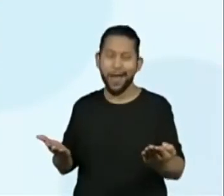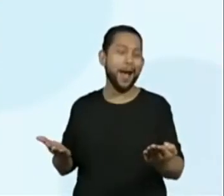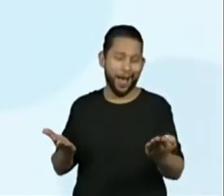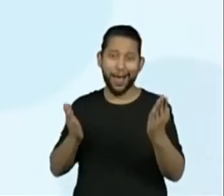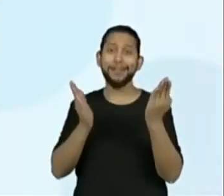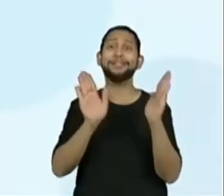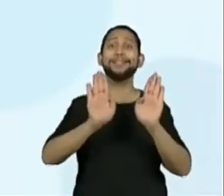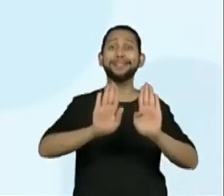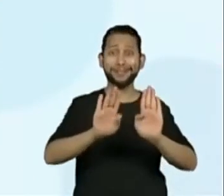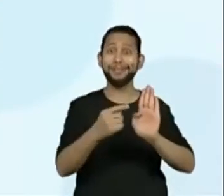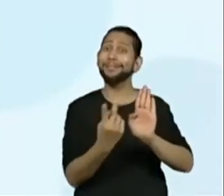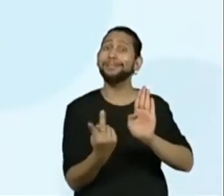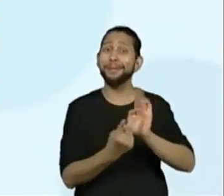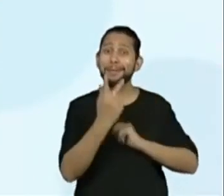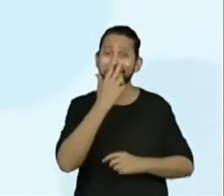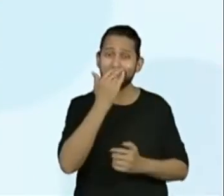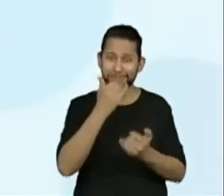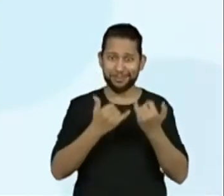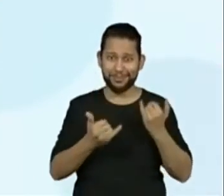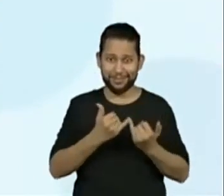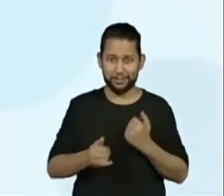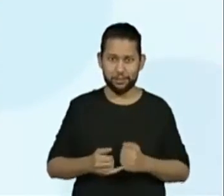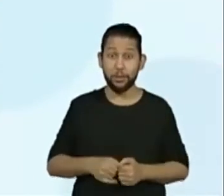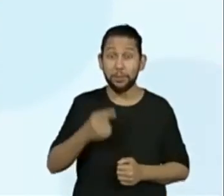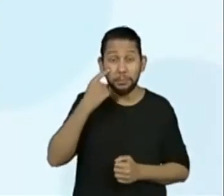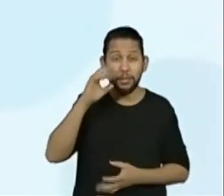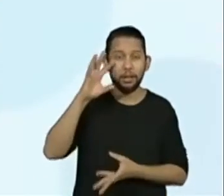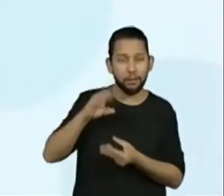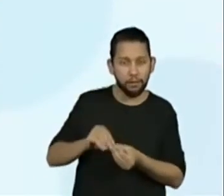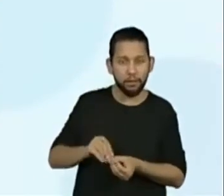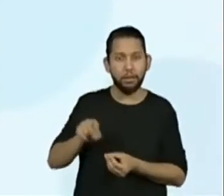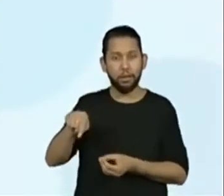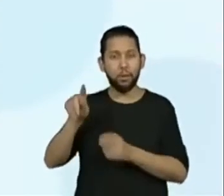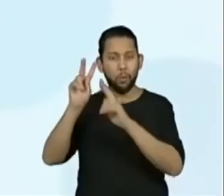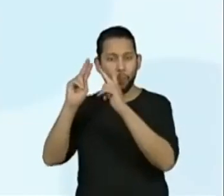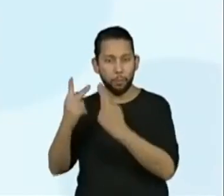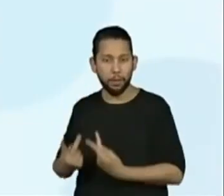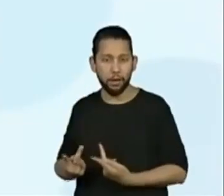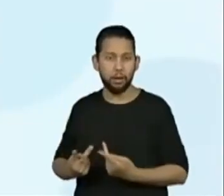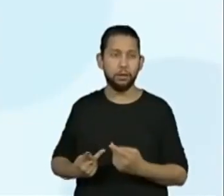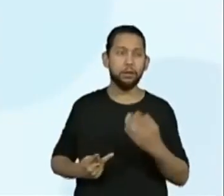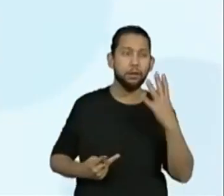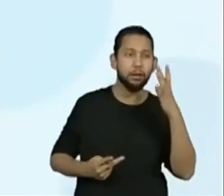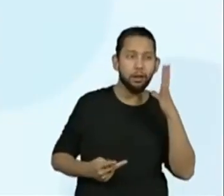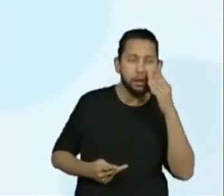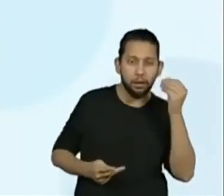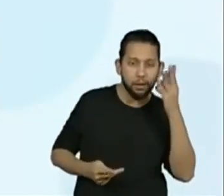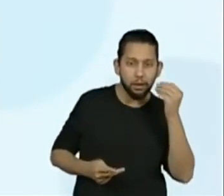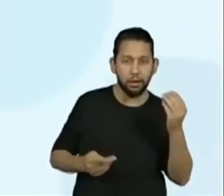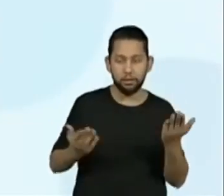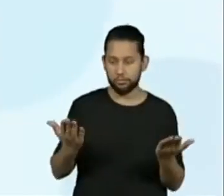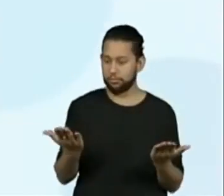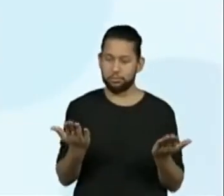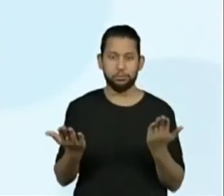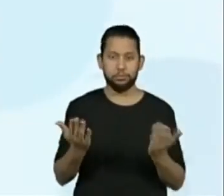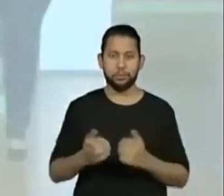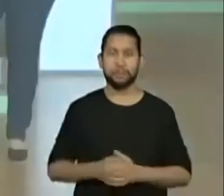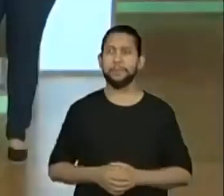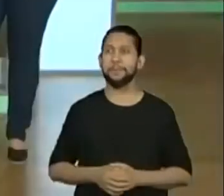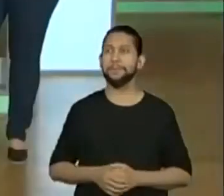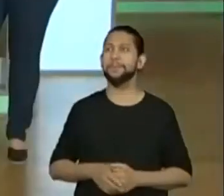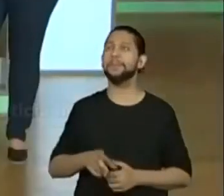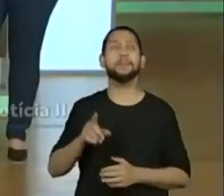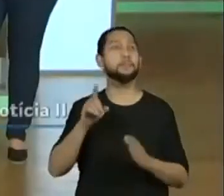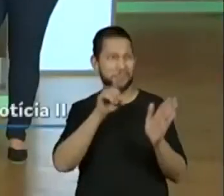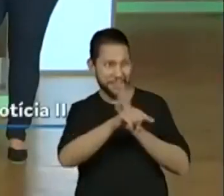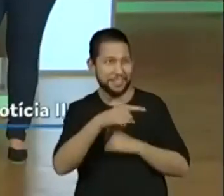A ideia é adivinhar quem é o humano de cada gato. Você tem pets, professora? Eu tenho, mas